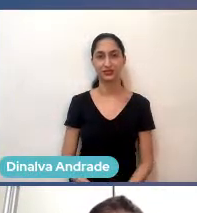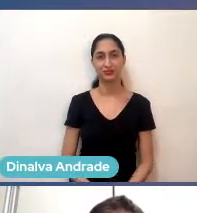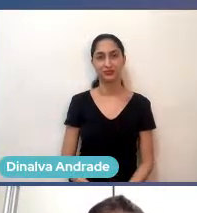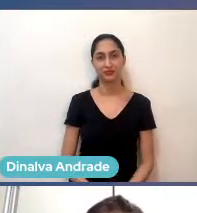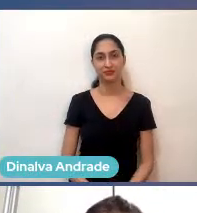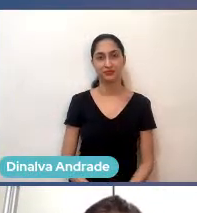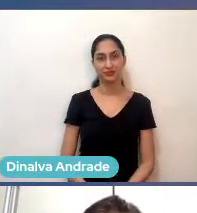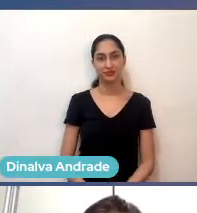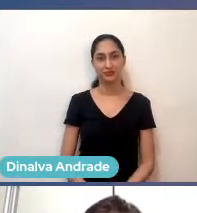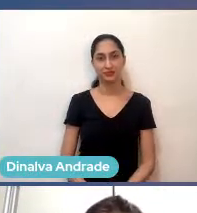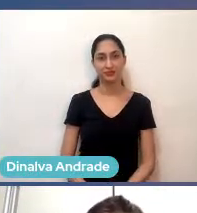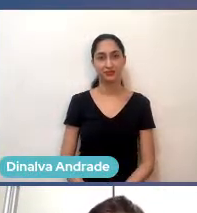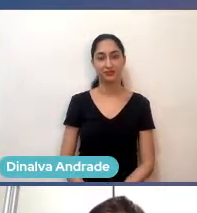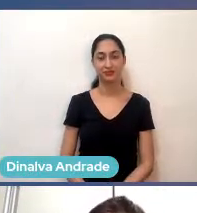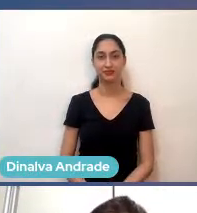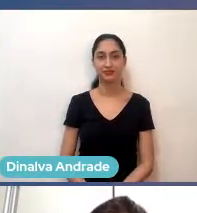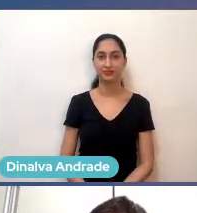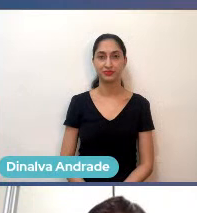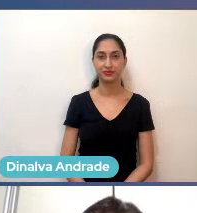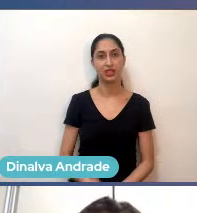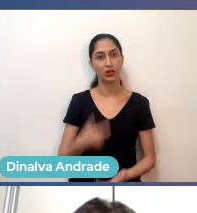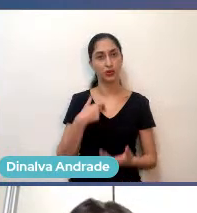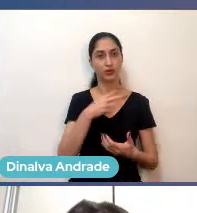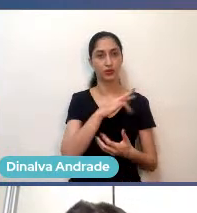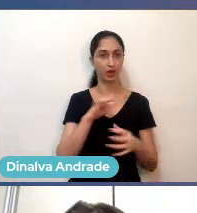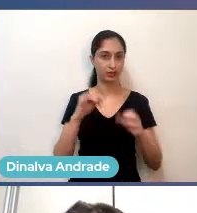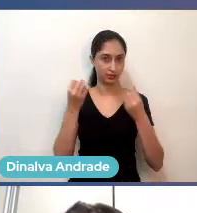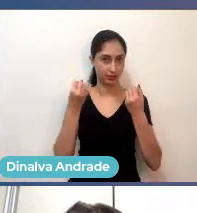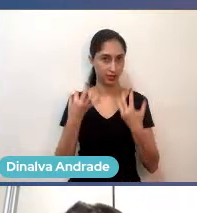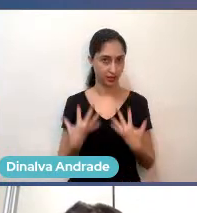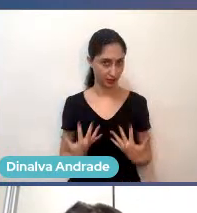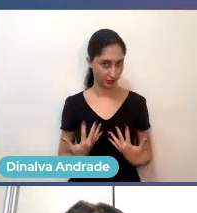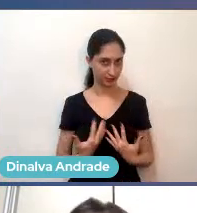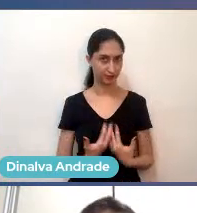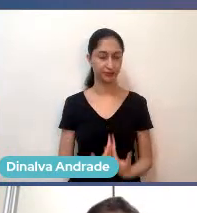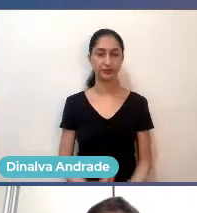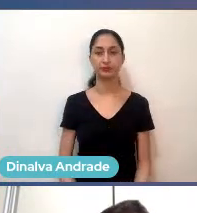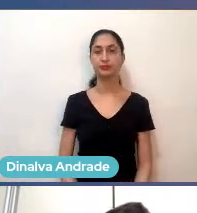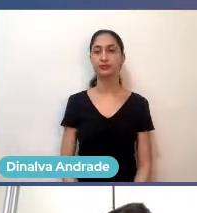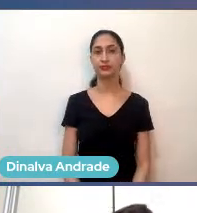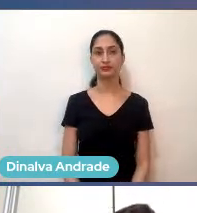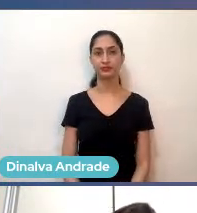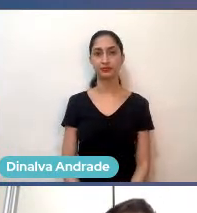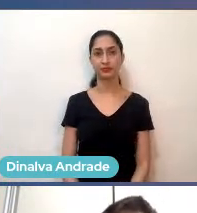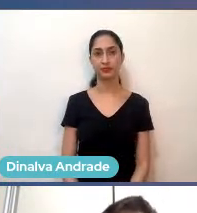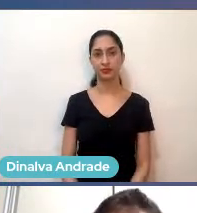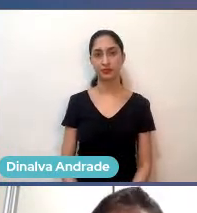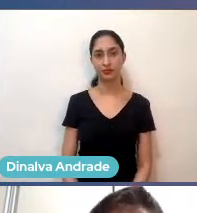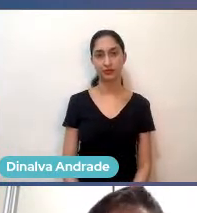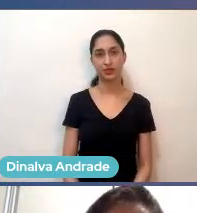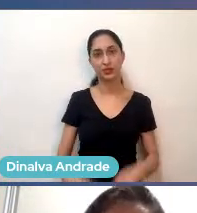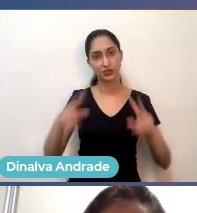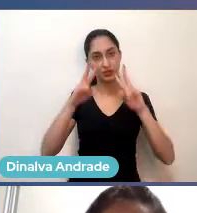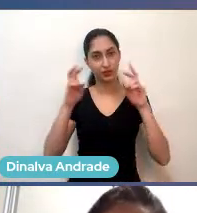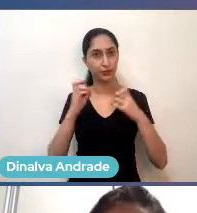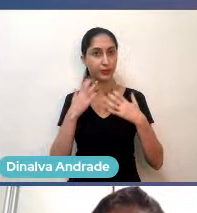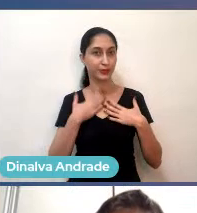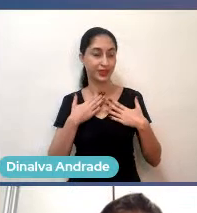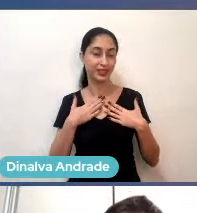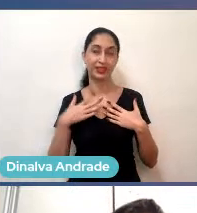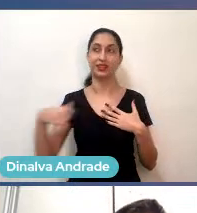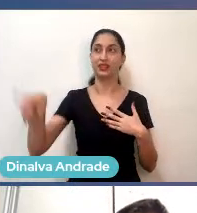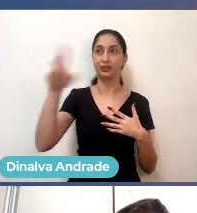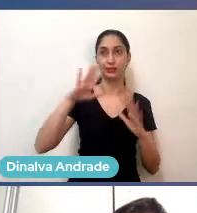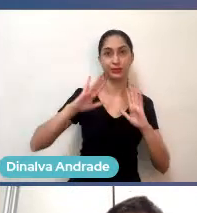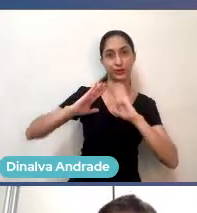Eu vou falar um pouquinho de onde eu vim e para onde eu fui, tá? O pessoal disse, Laís, conta um pouquinho da sua história aí, vamos